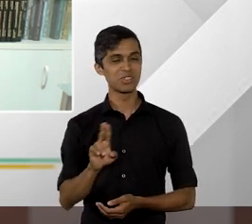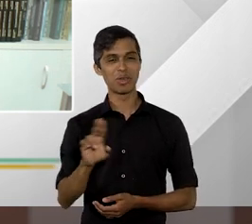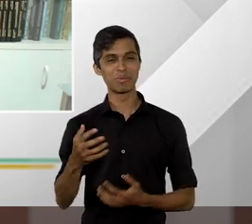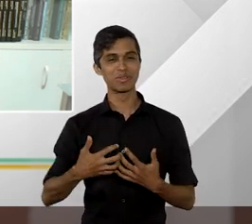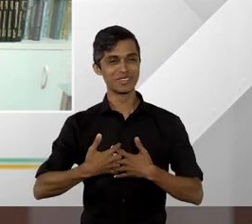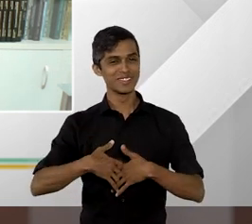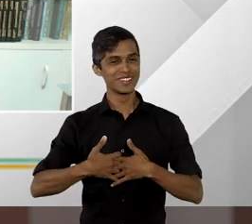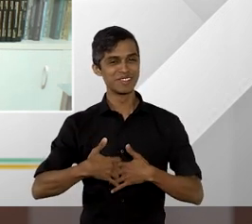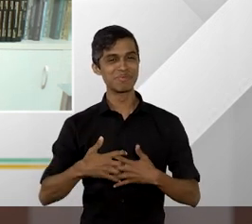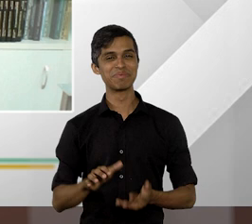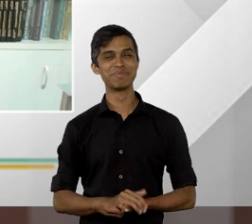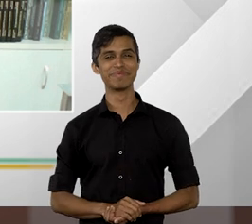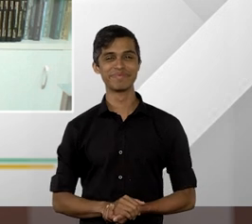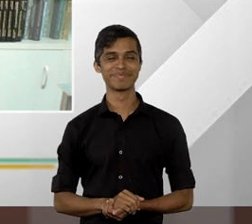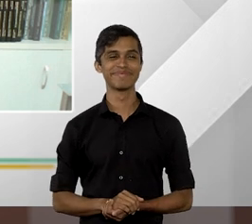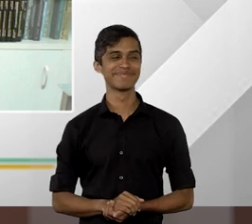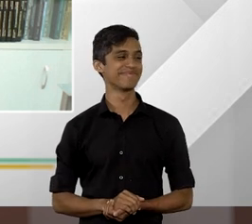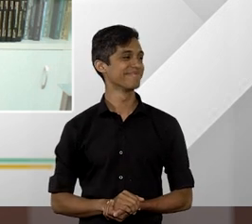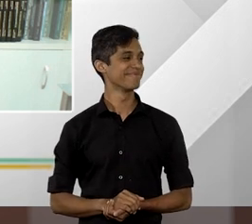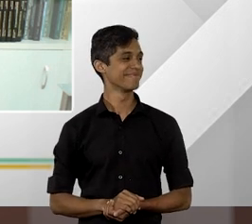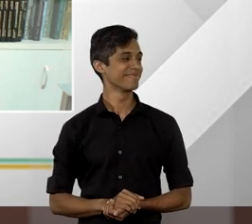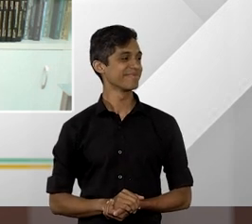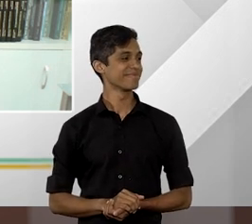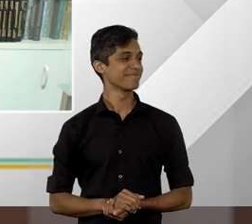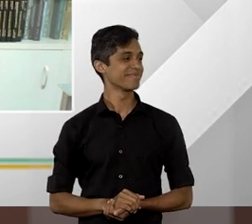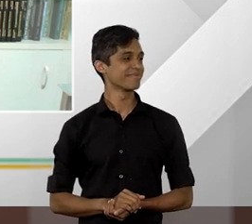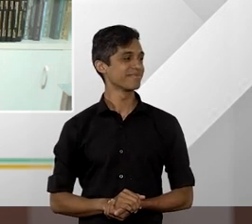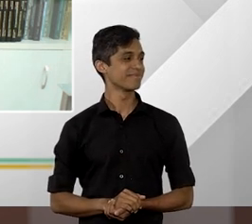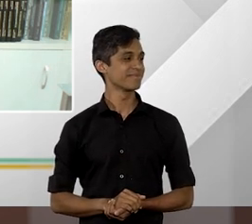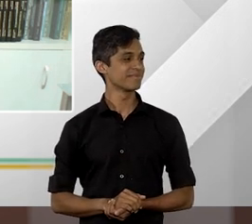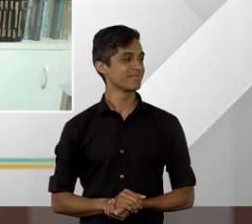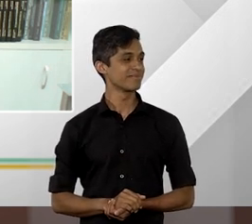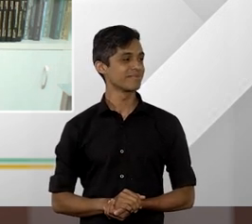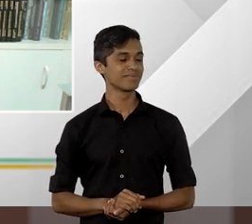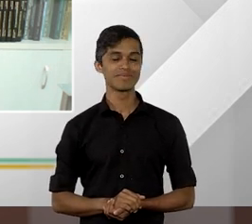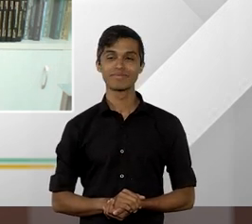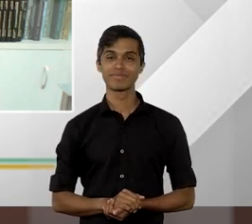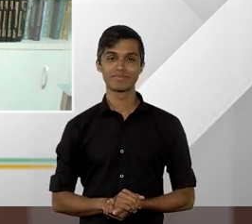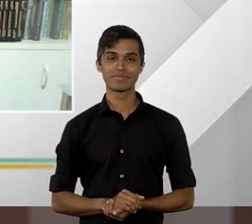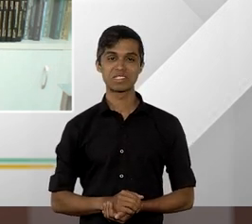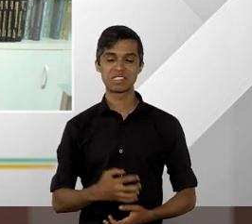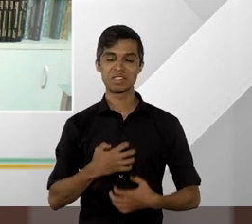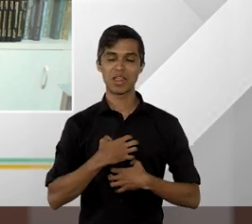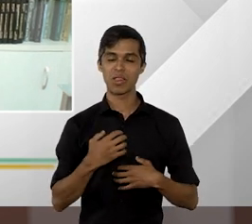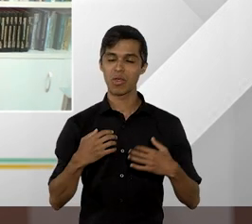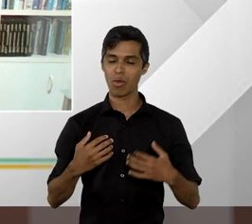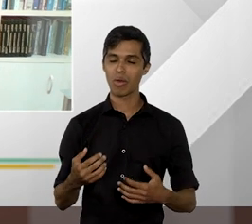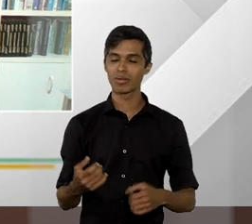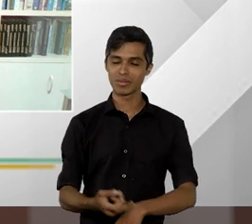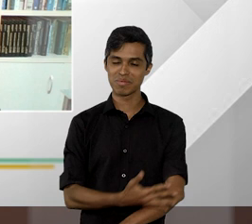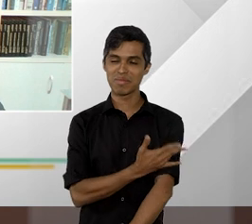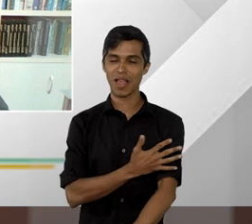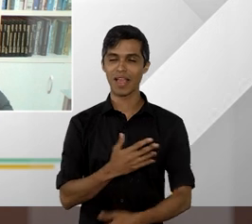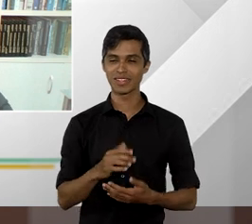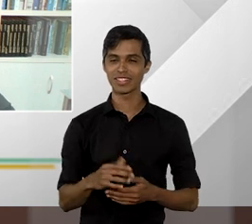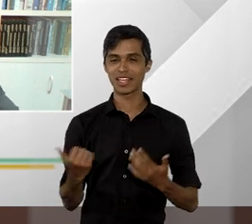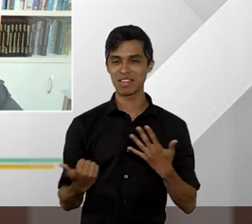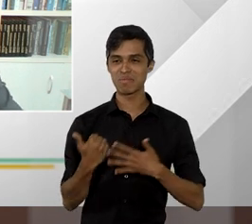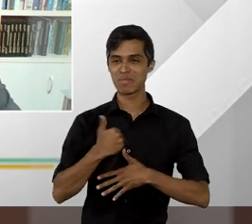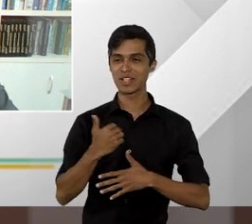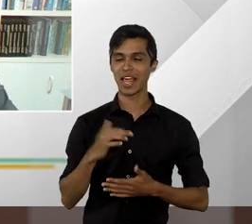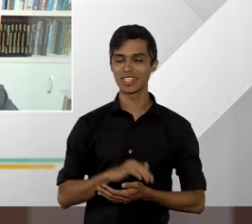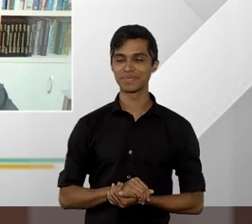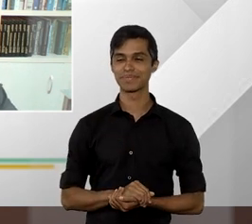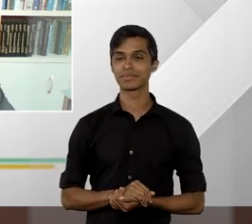Esse dilema aí. Para mim é uma grande honra e grande alegria. Bom, mas eu vou chamar então